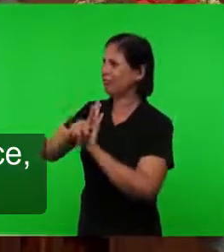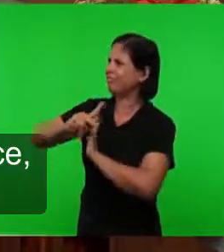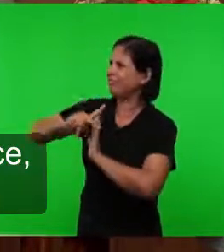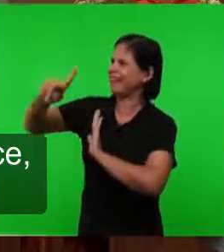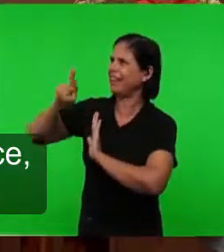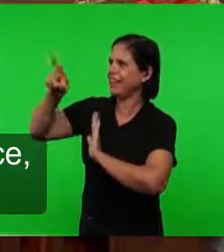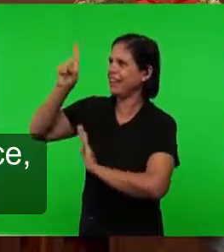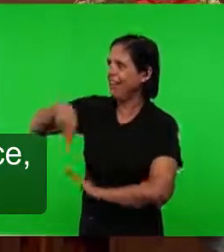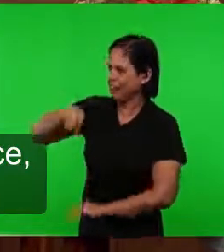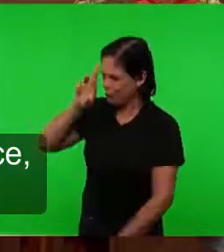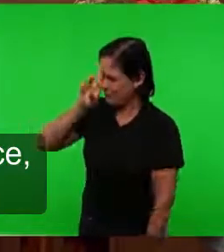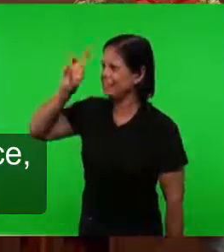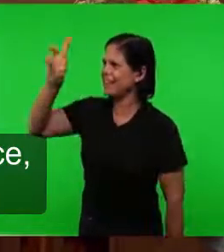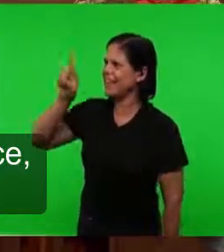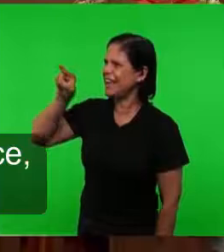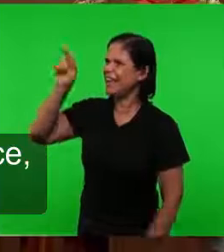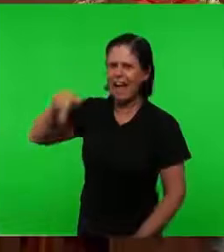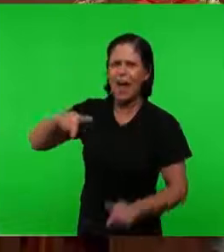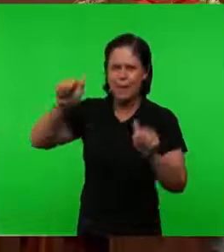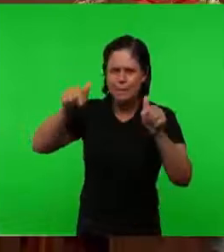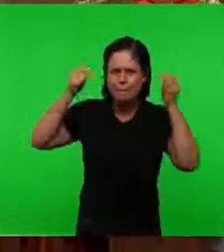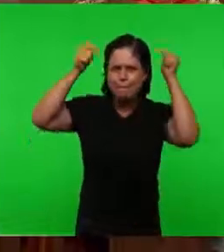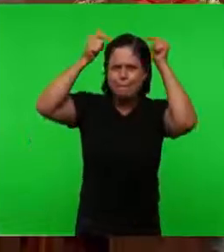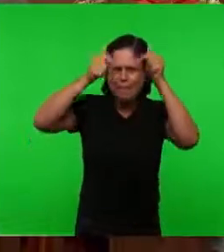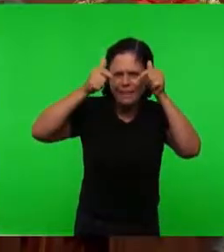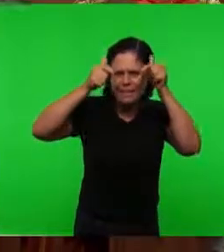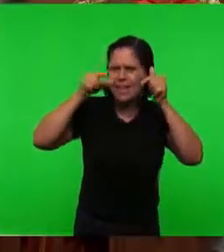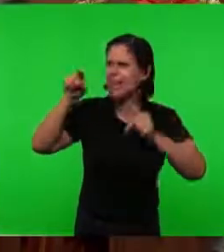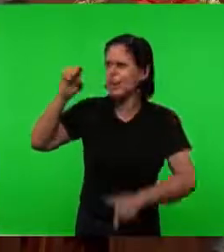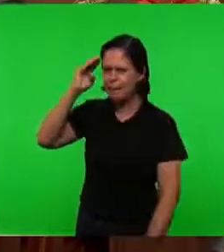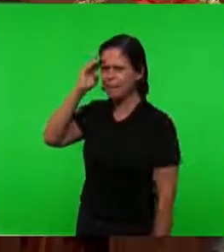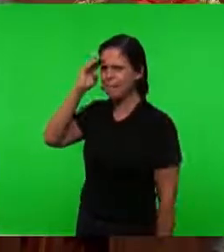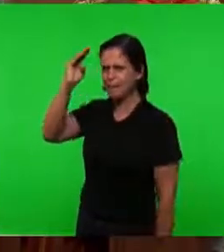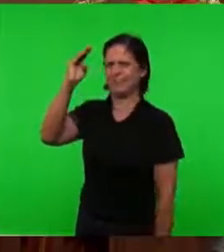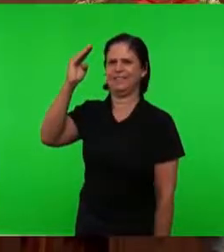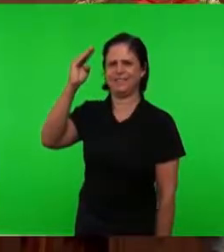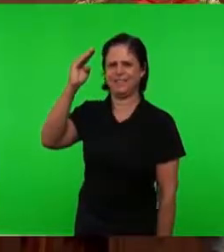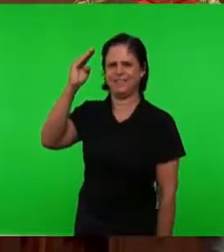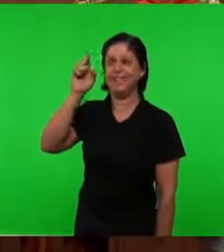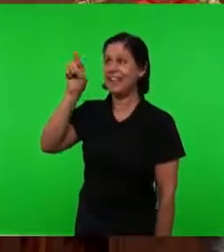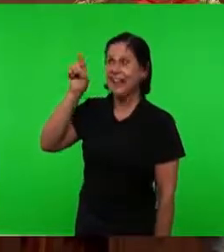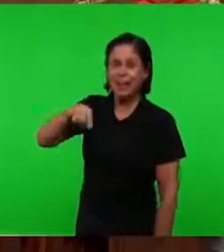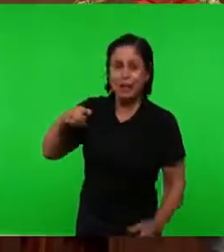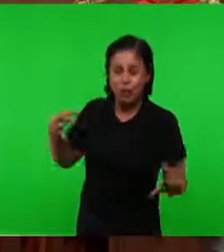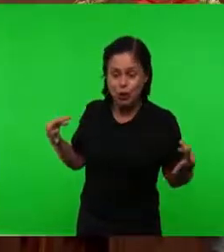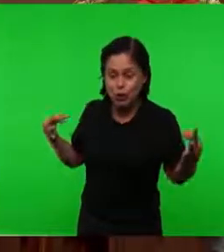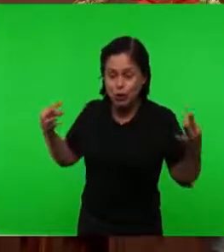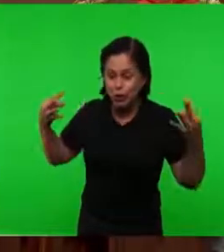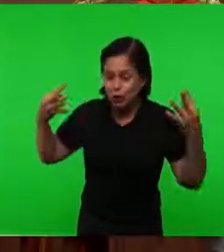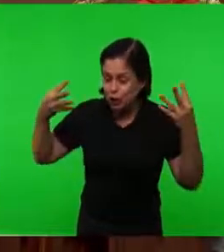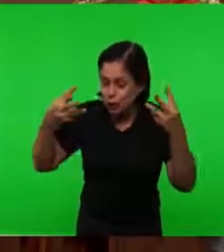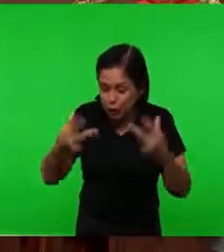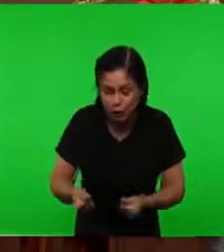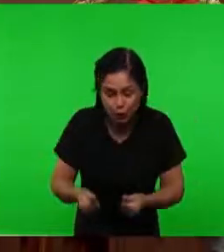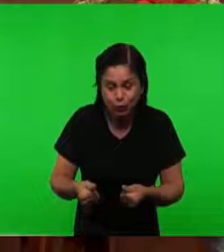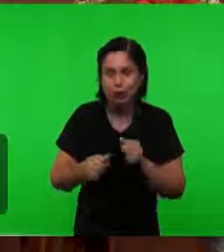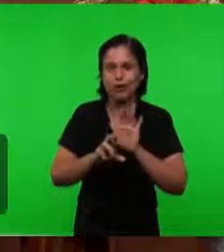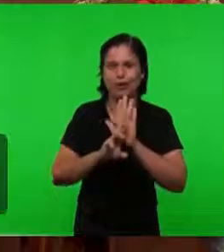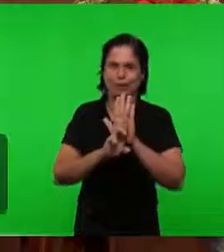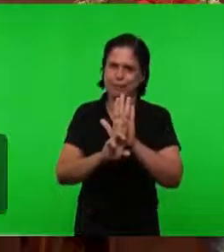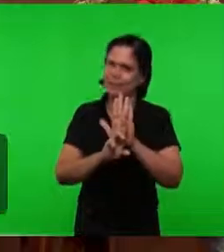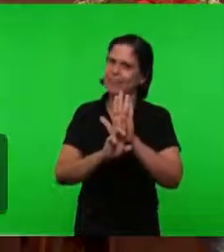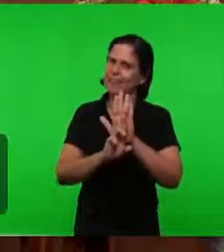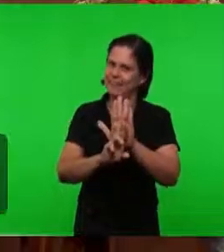Ele é o príncipe Ele é o principal Ele é tudo aquilo Que representa